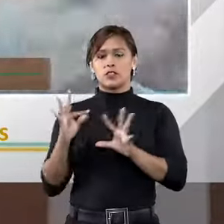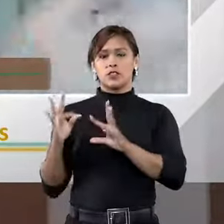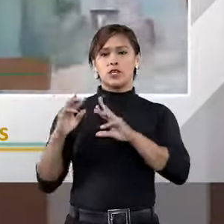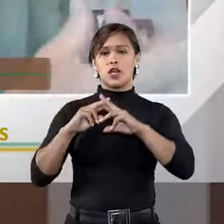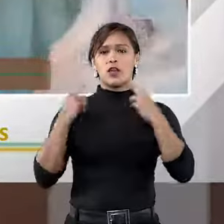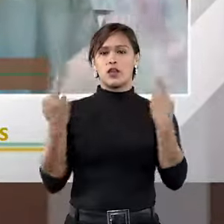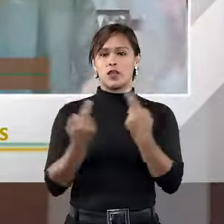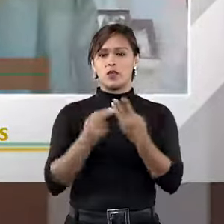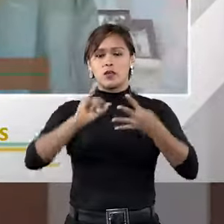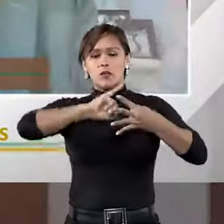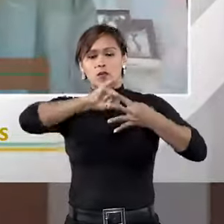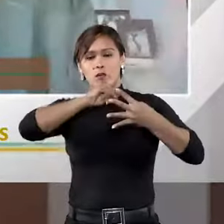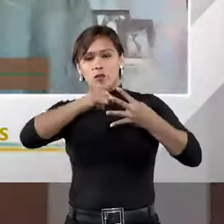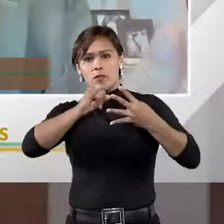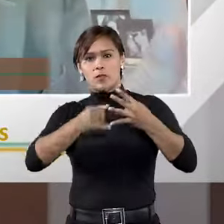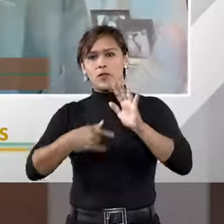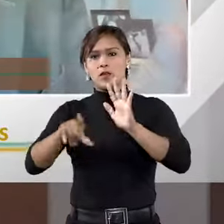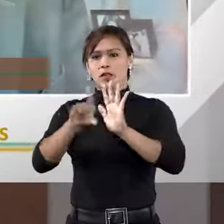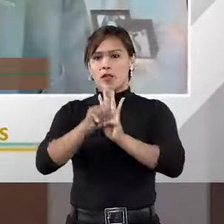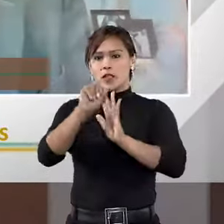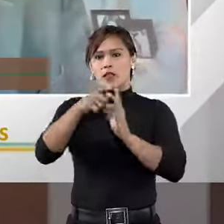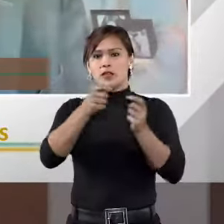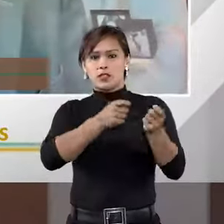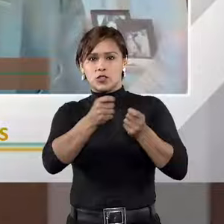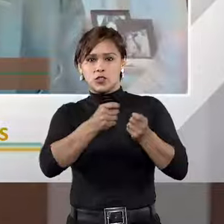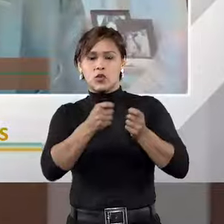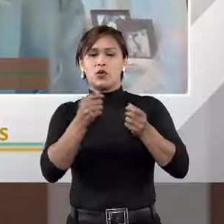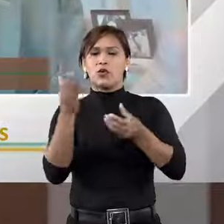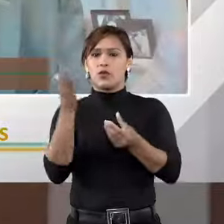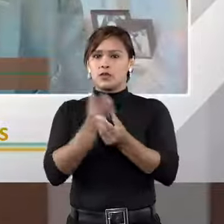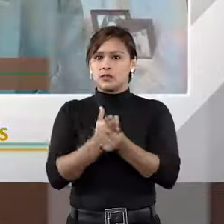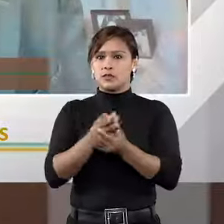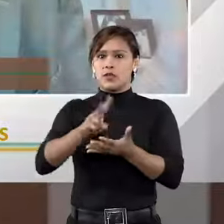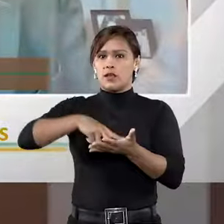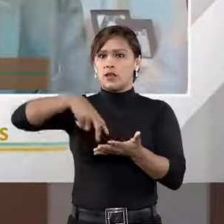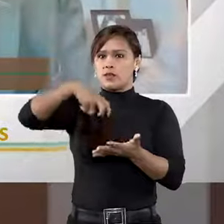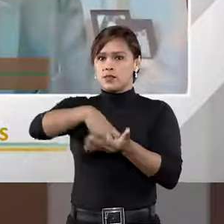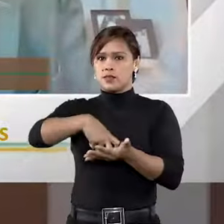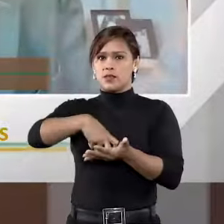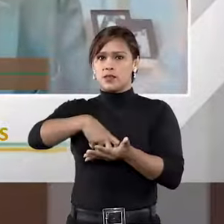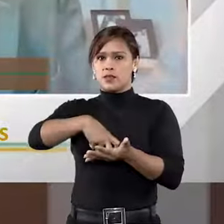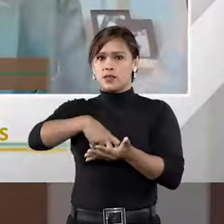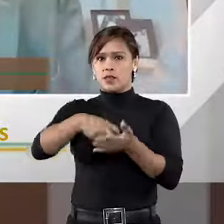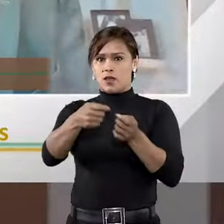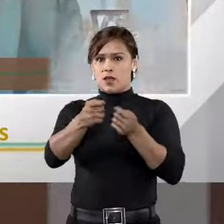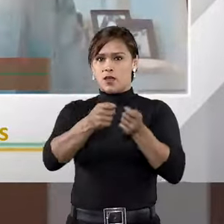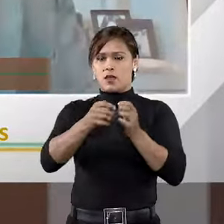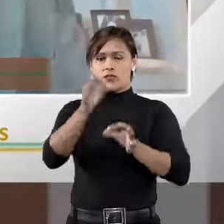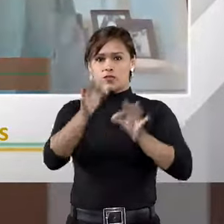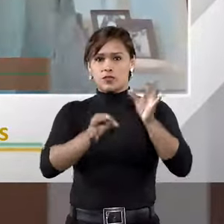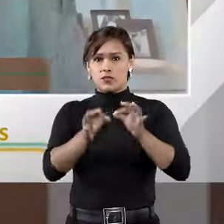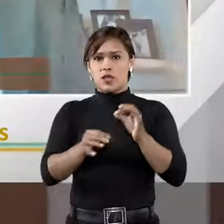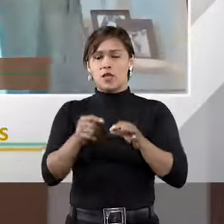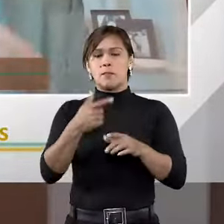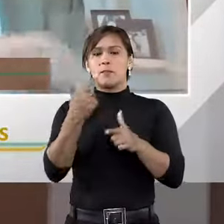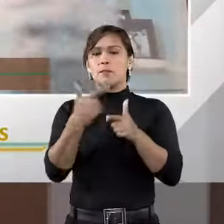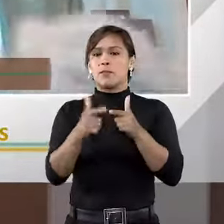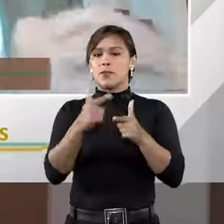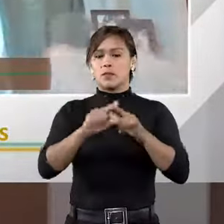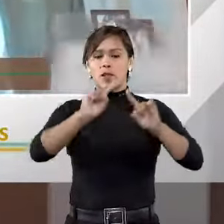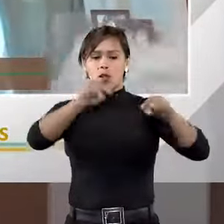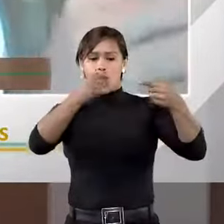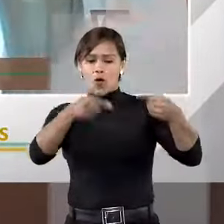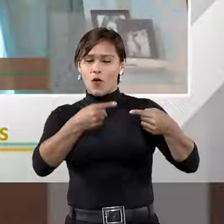as hipóteses que a lei prevê de controle da sentença arbitral pelo judiciário em problemas de